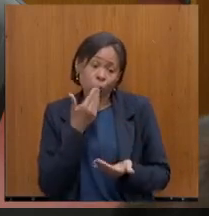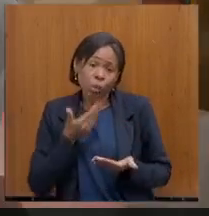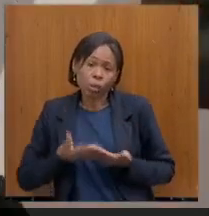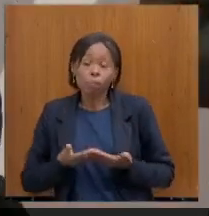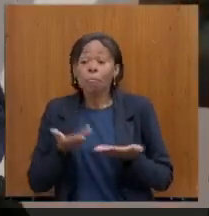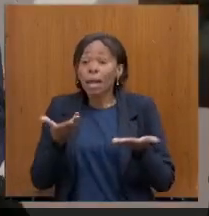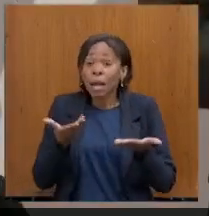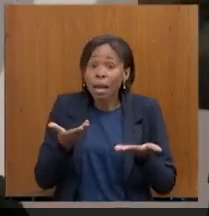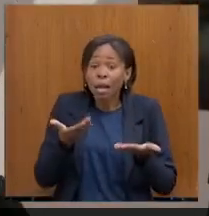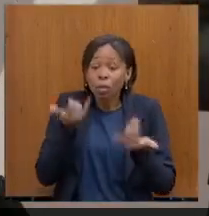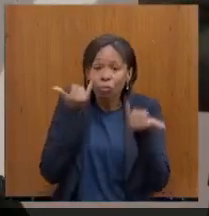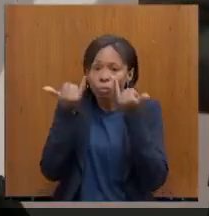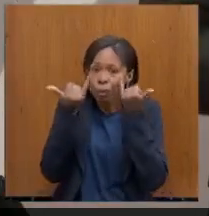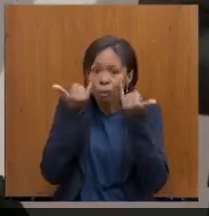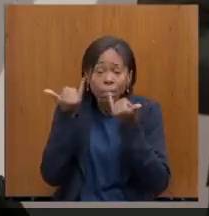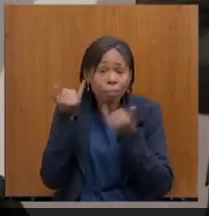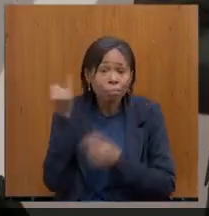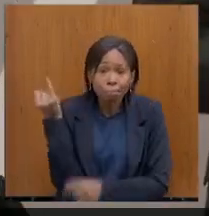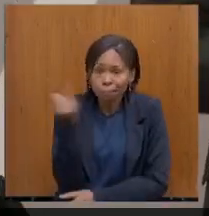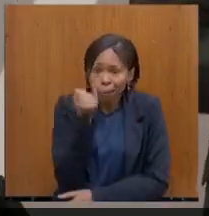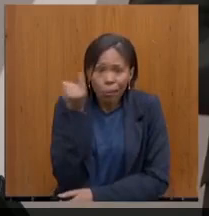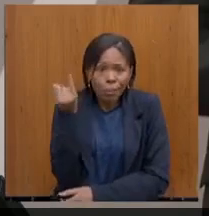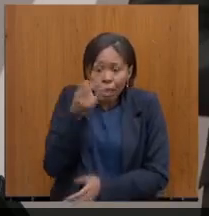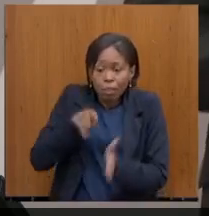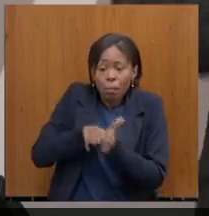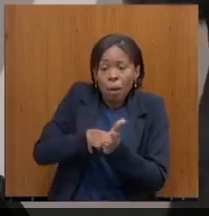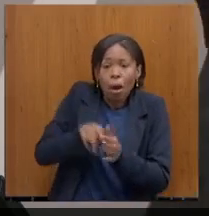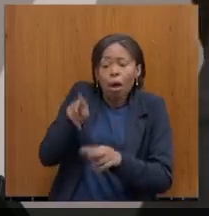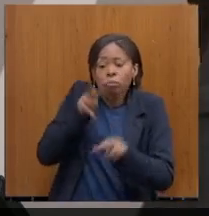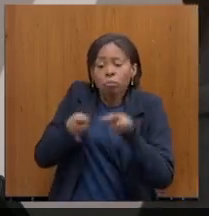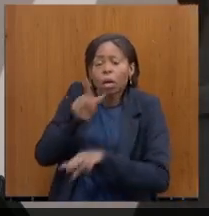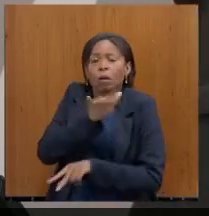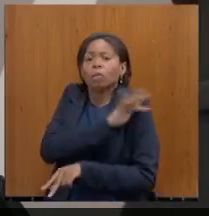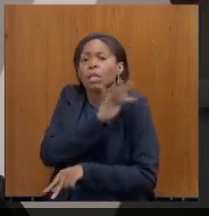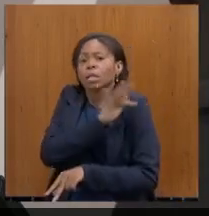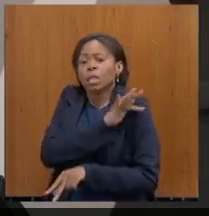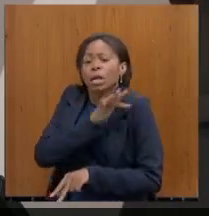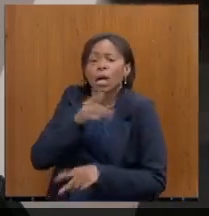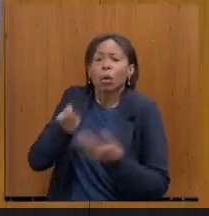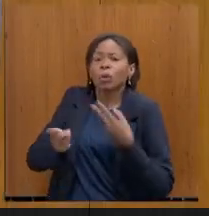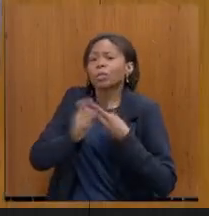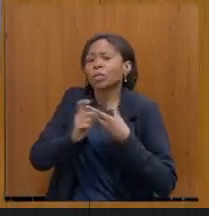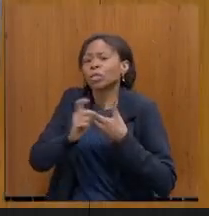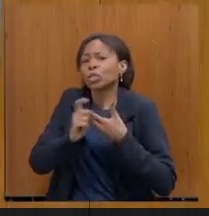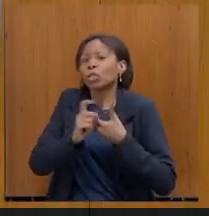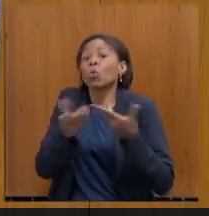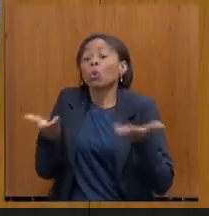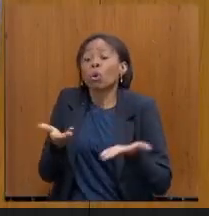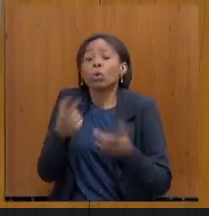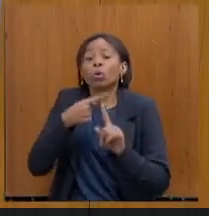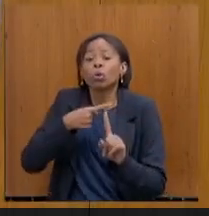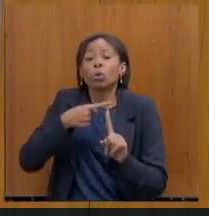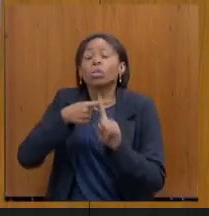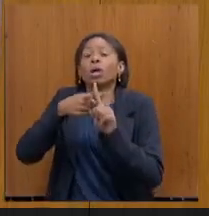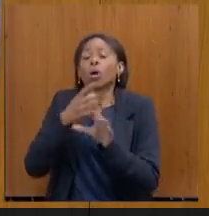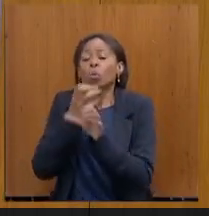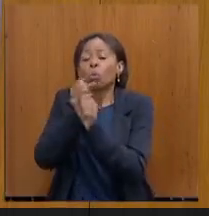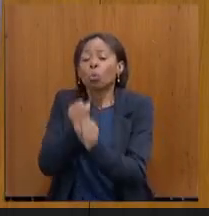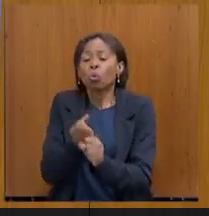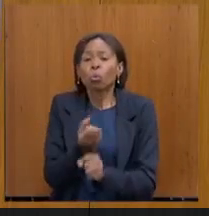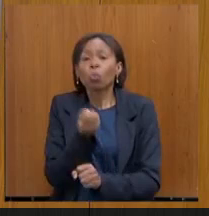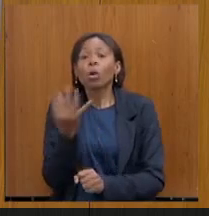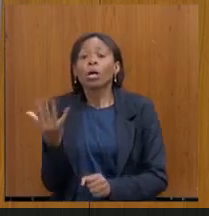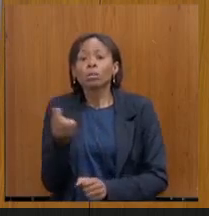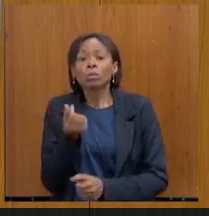informação fundamental para a gente fiscalizar o executivo. Qual o saldo do Estado hoje em conta? Farei isso com o requerimento do senhor. Não tem problema. Mas eu estou